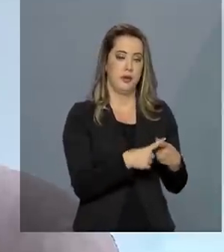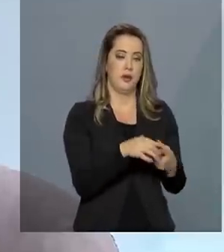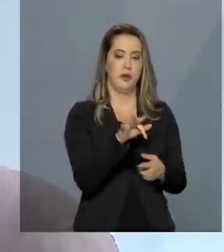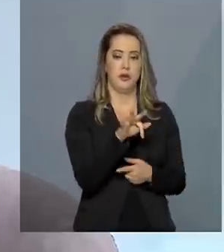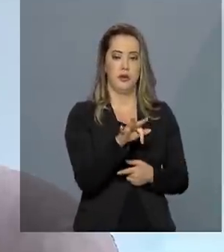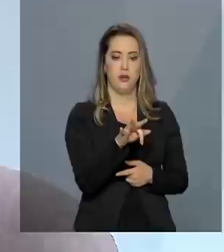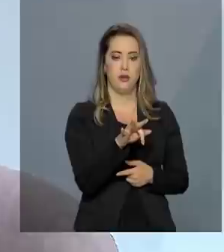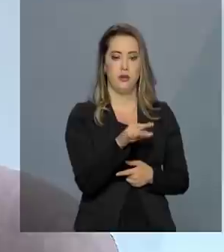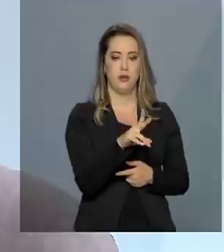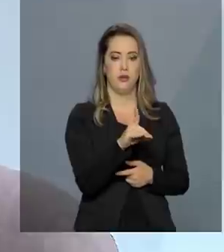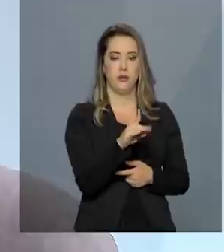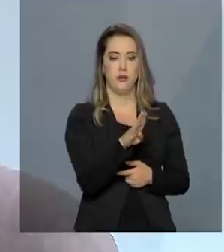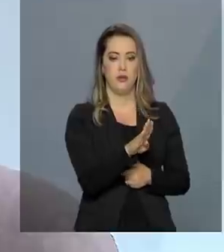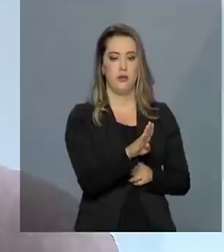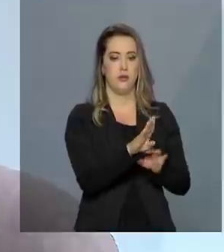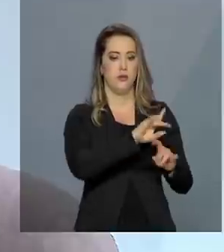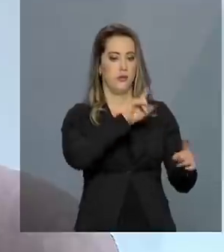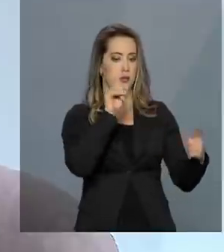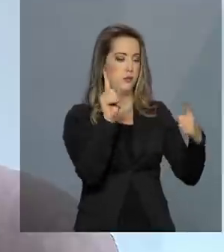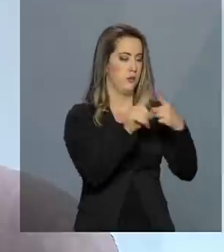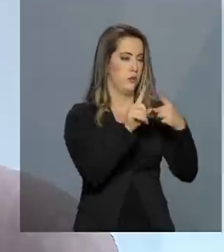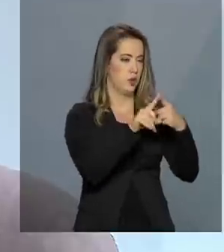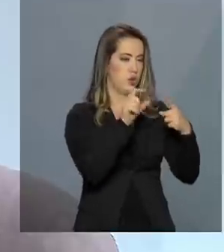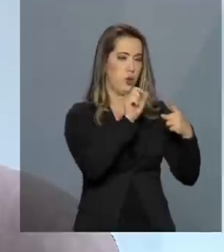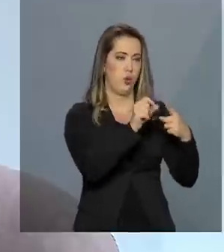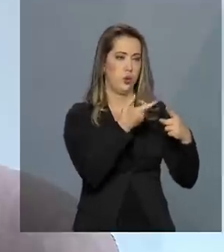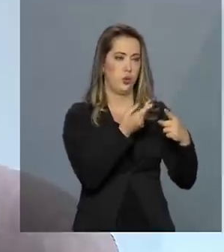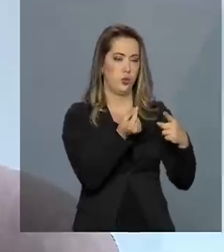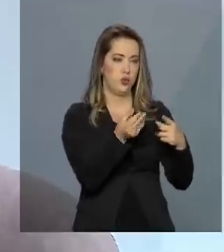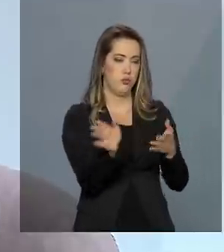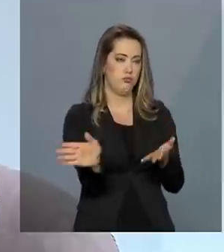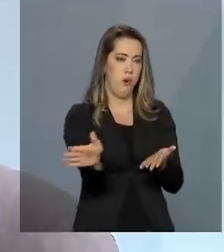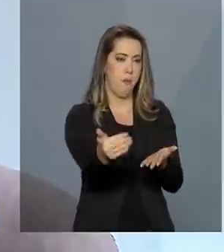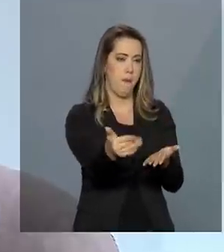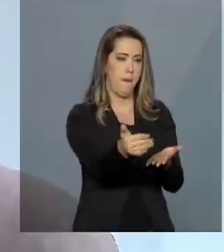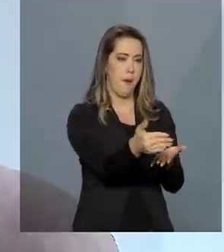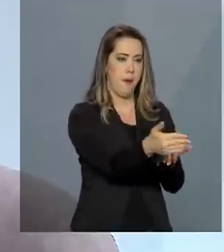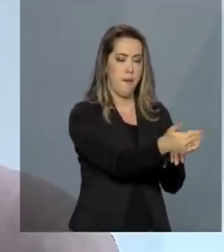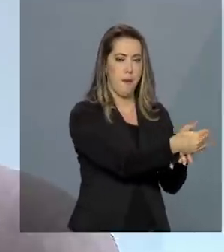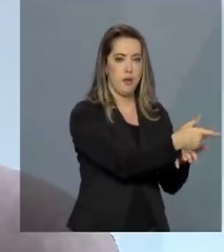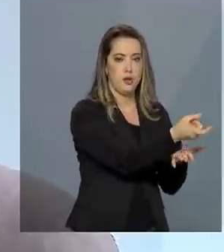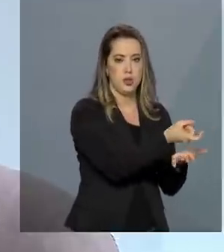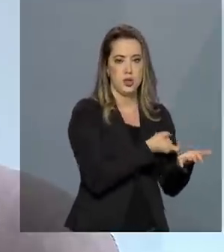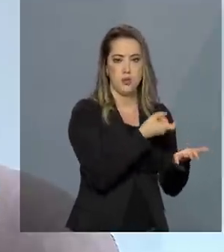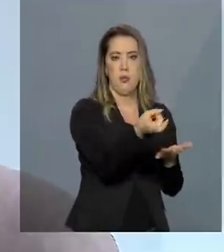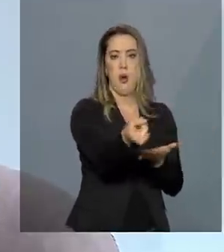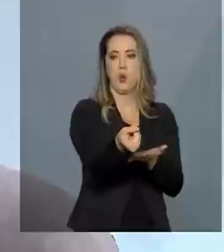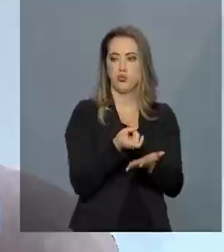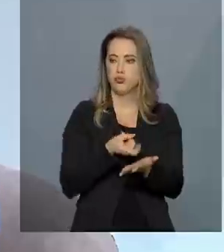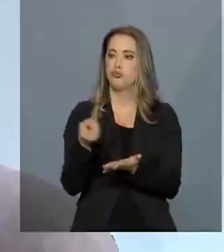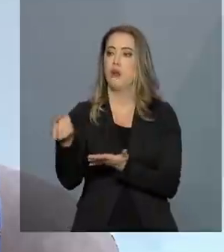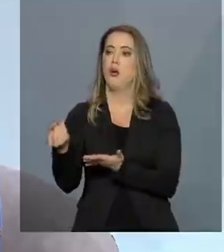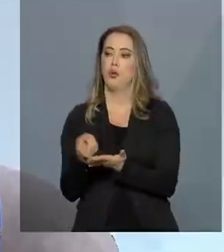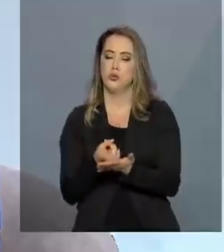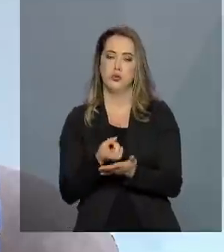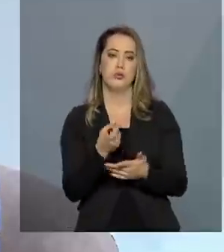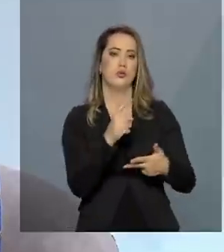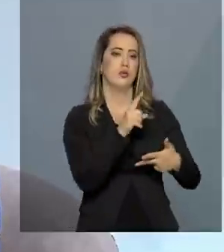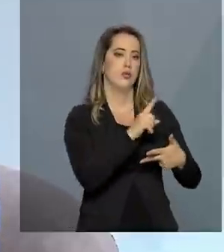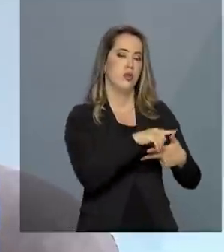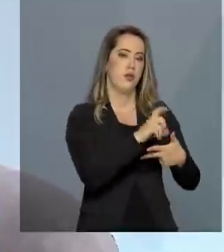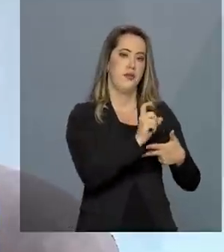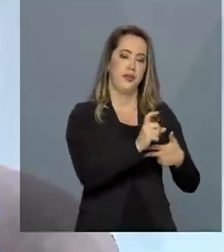Fundeb se baseia na arrecadação dos entes federados, dos